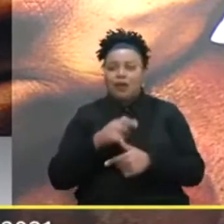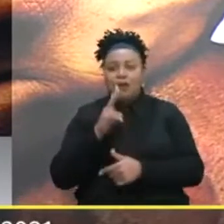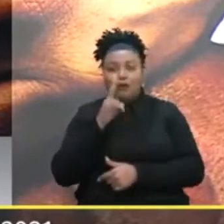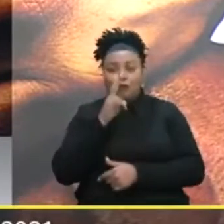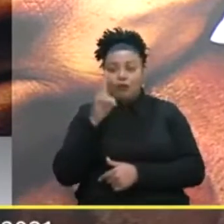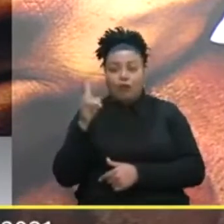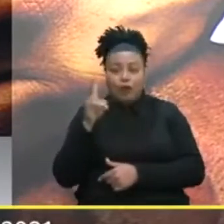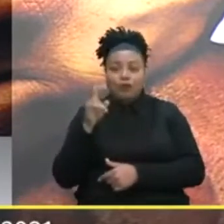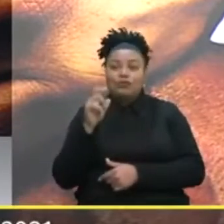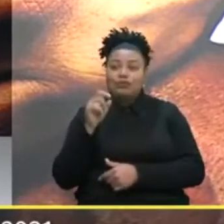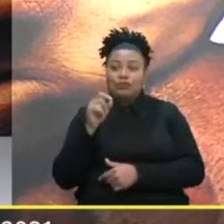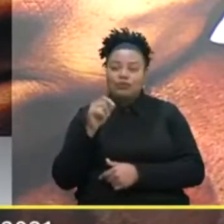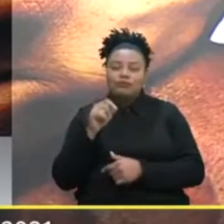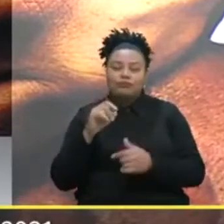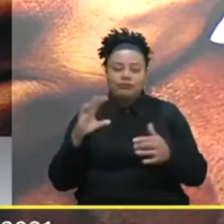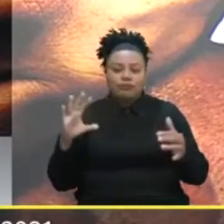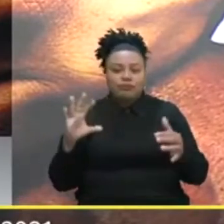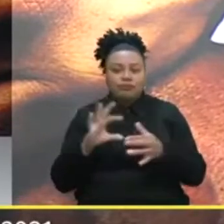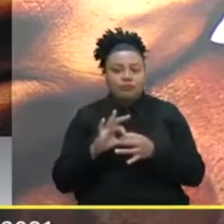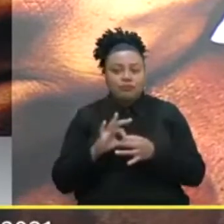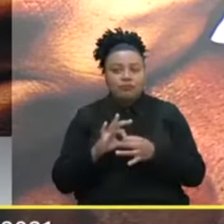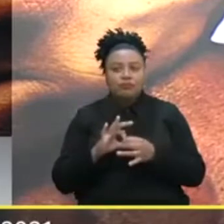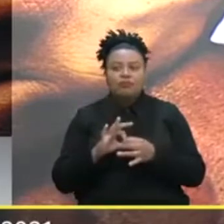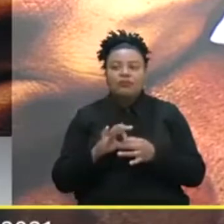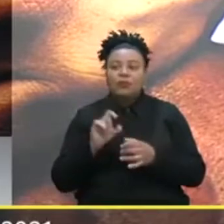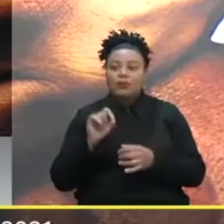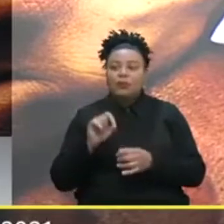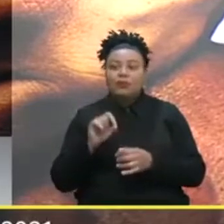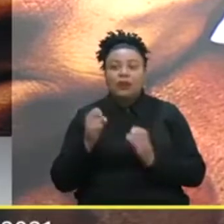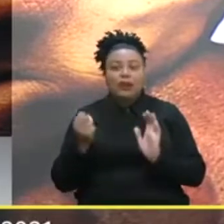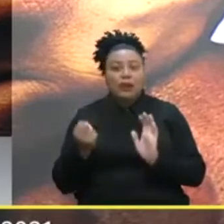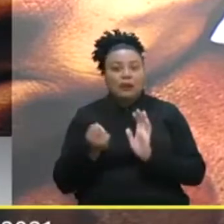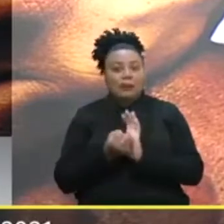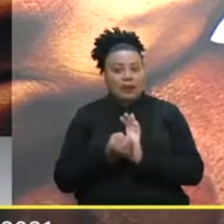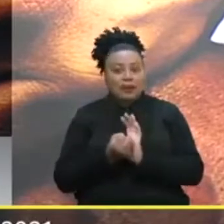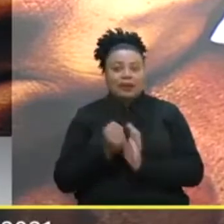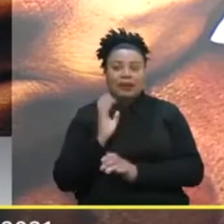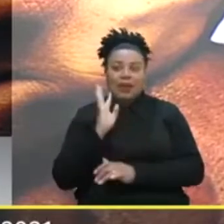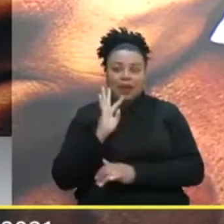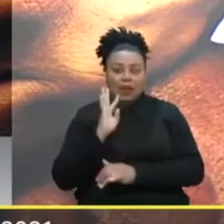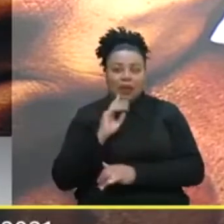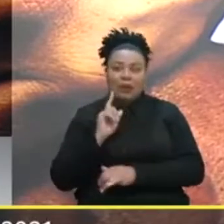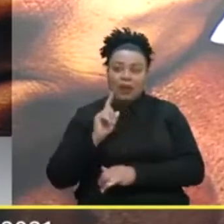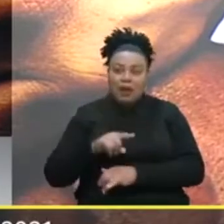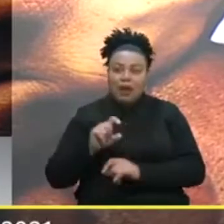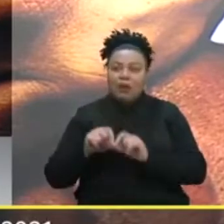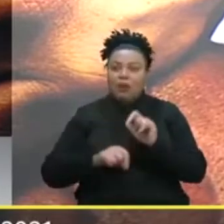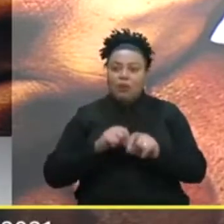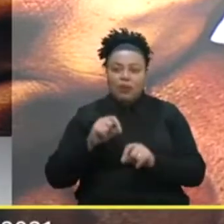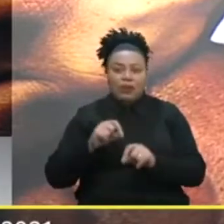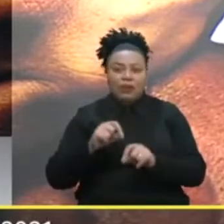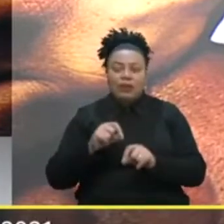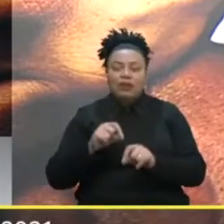Fortemente Nesse sentido E se uniram Isso que O legado Bacana mesmo É o que